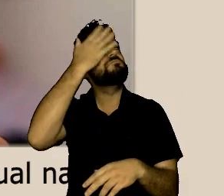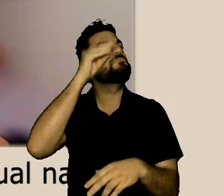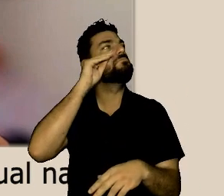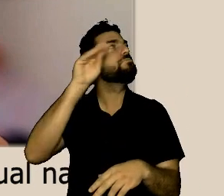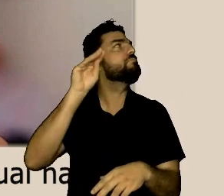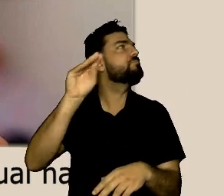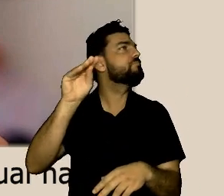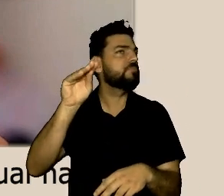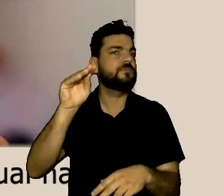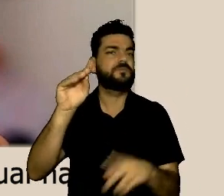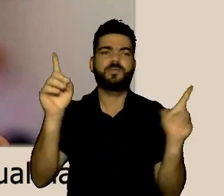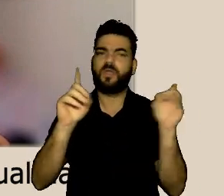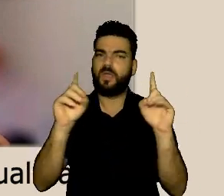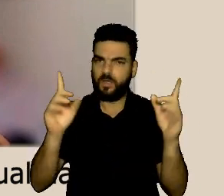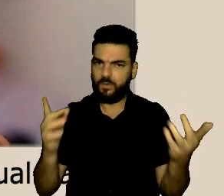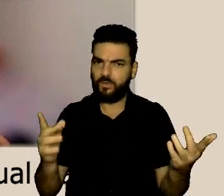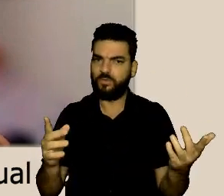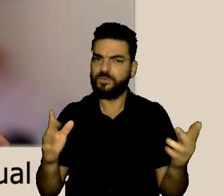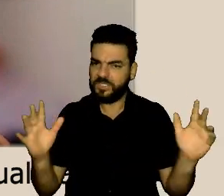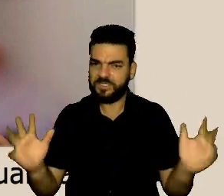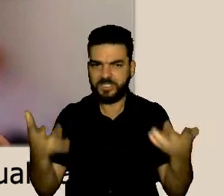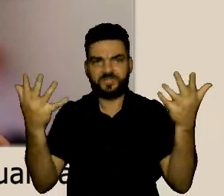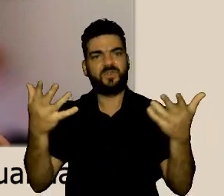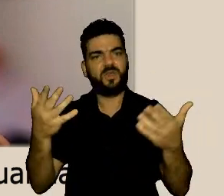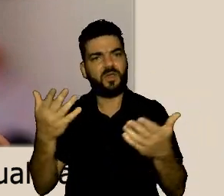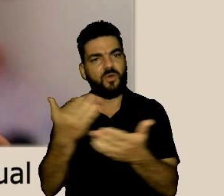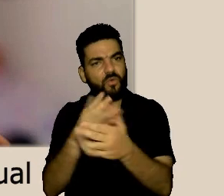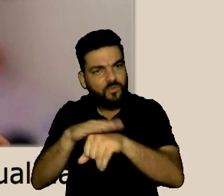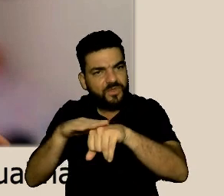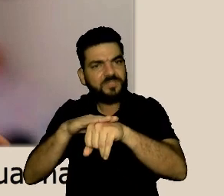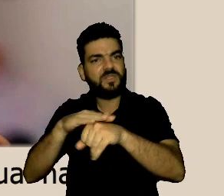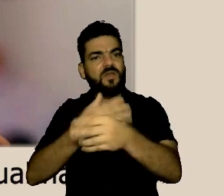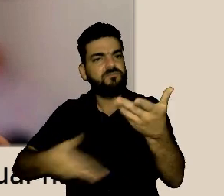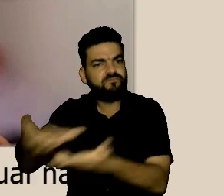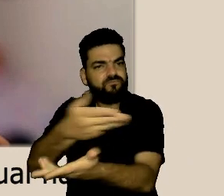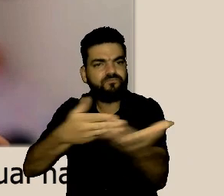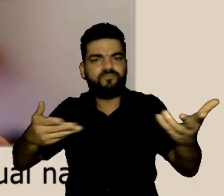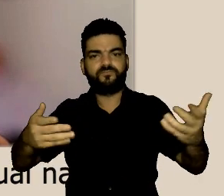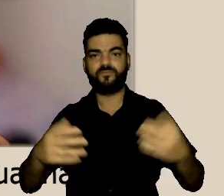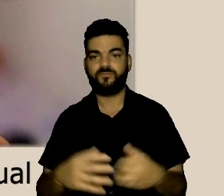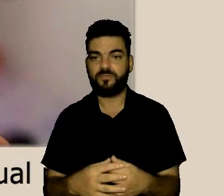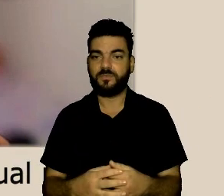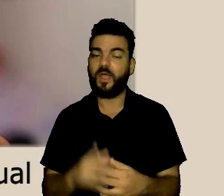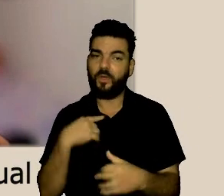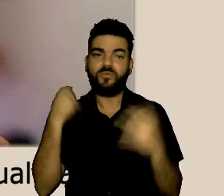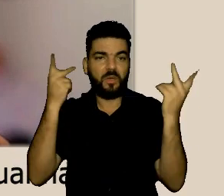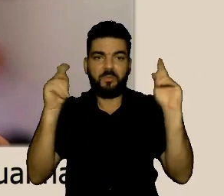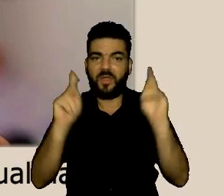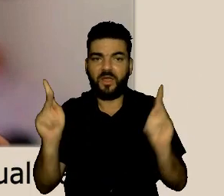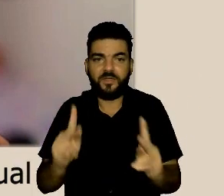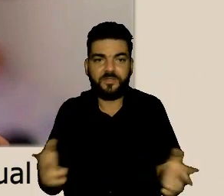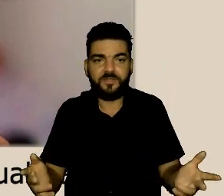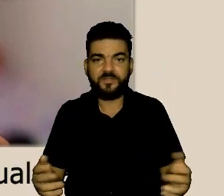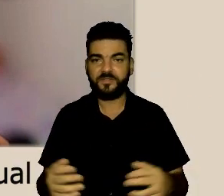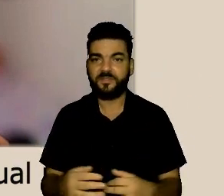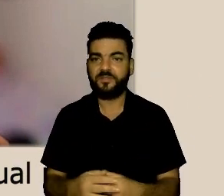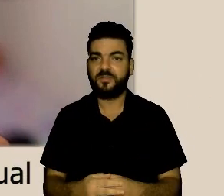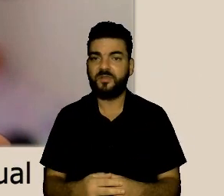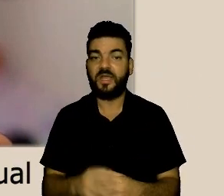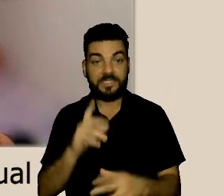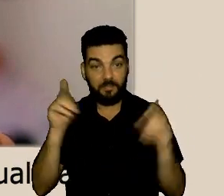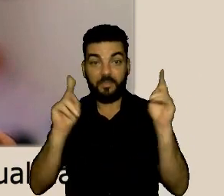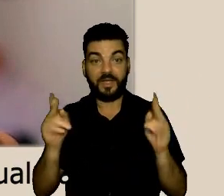resolve só faz aumentar os problemas mas assim tentar criar o máximo possível um ambiente harmônico entre todos